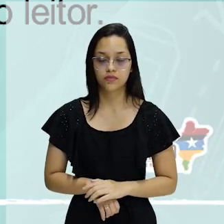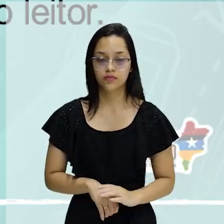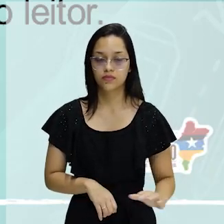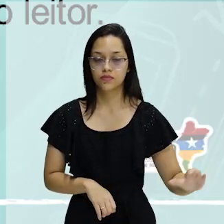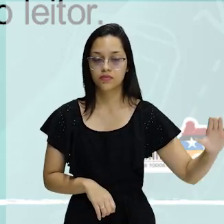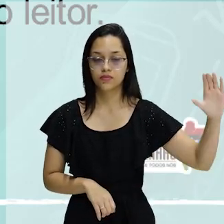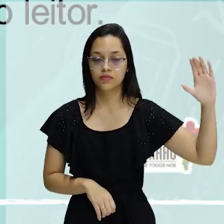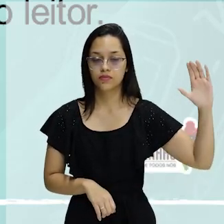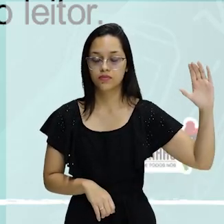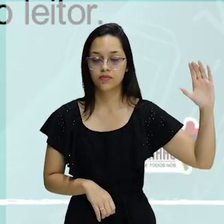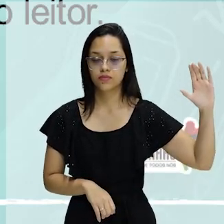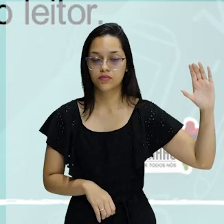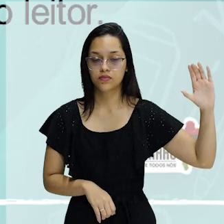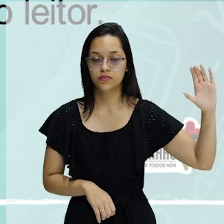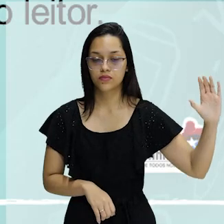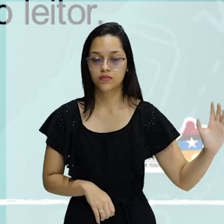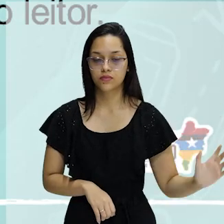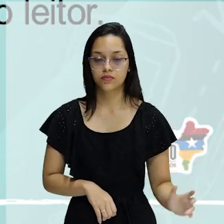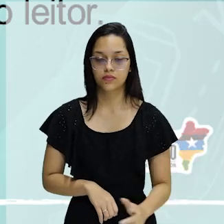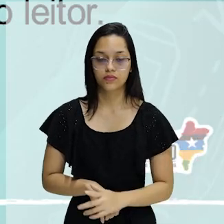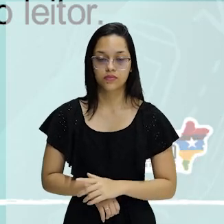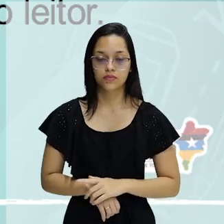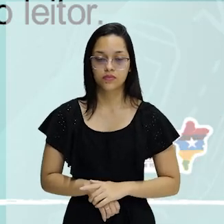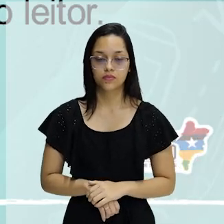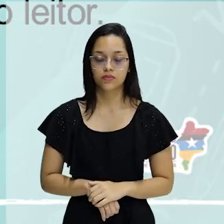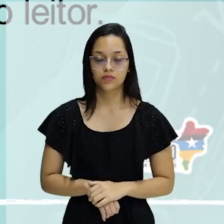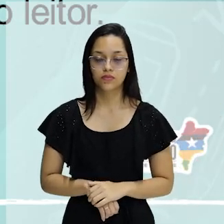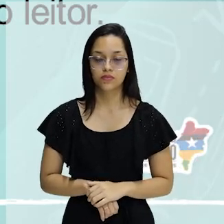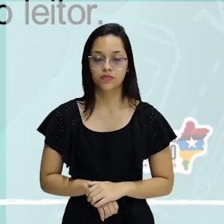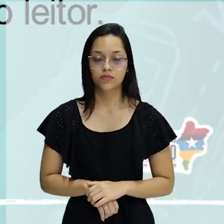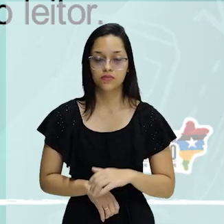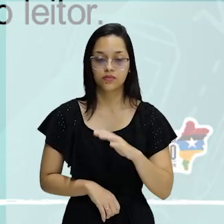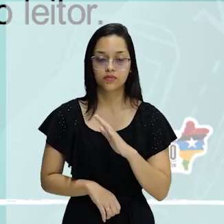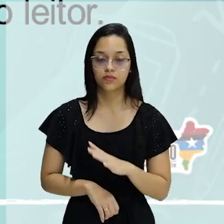Há claros limites entre o leitor e o autor.